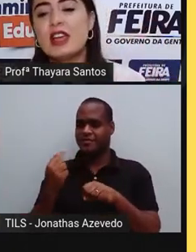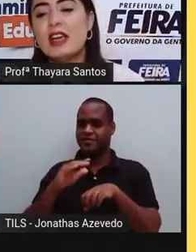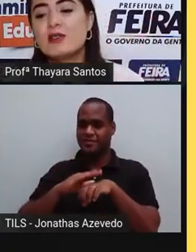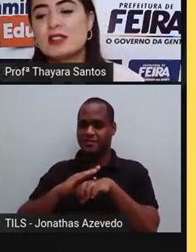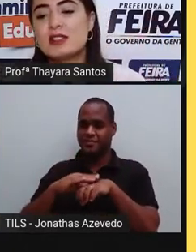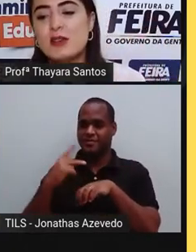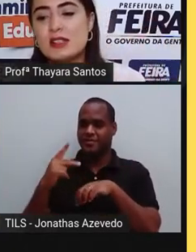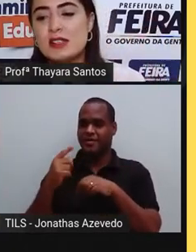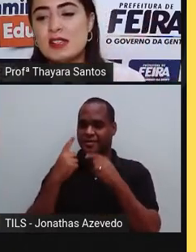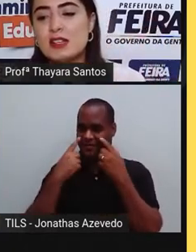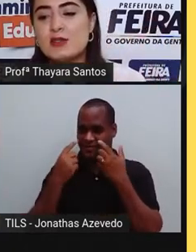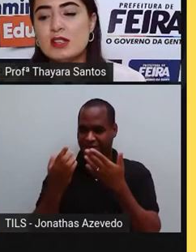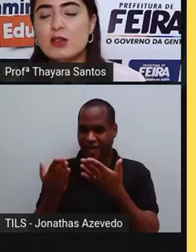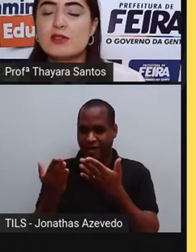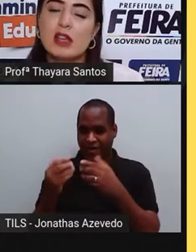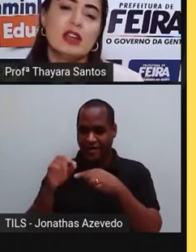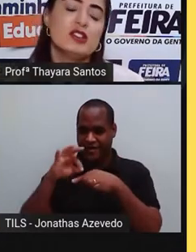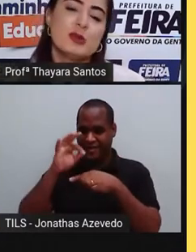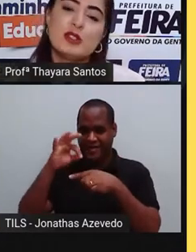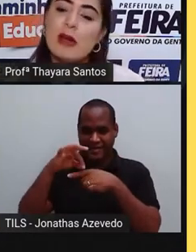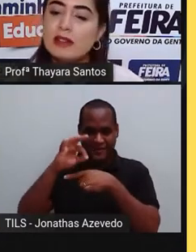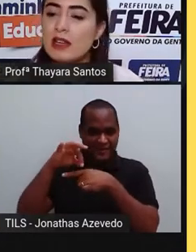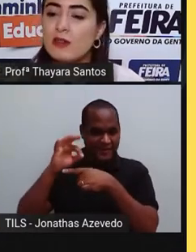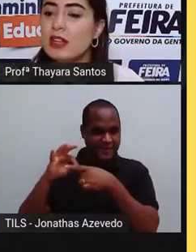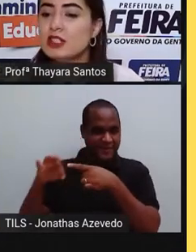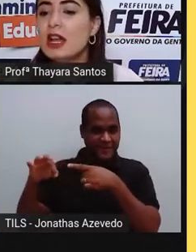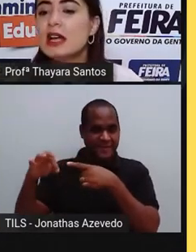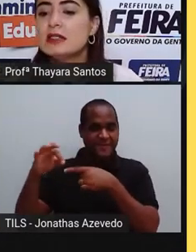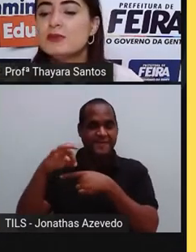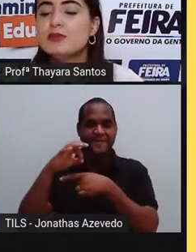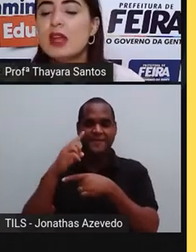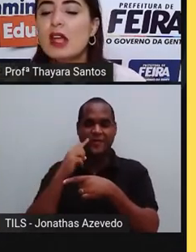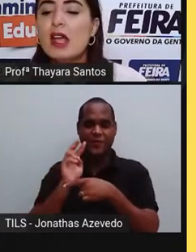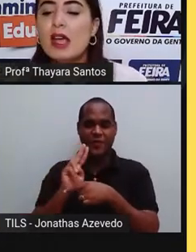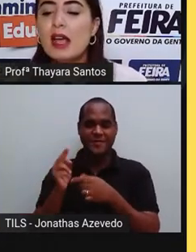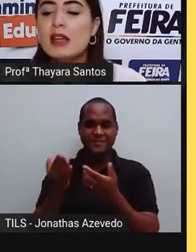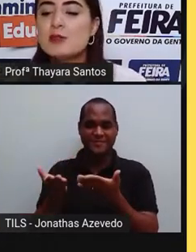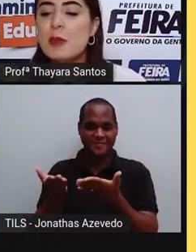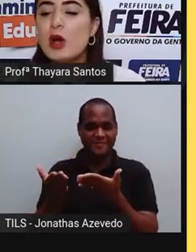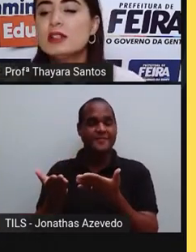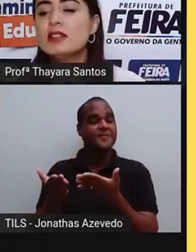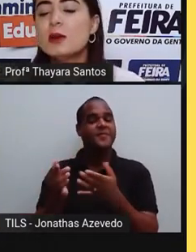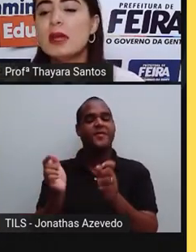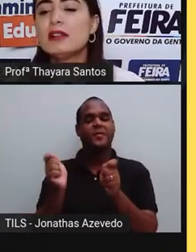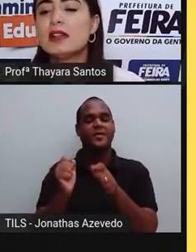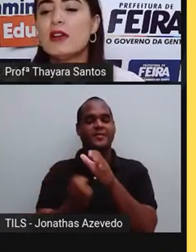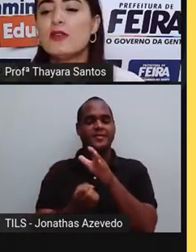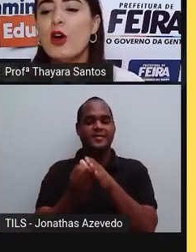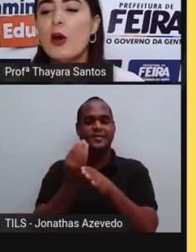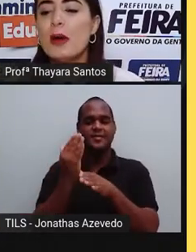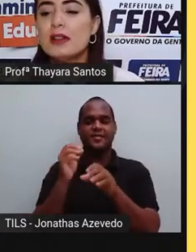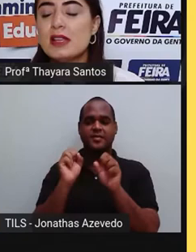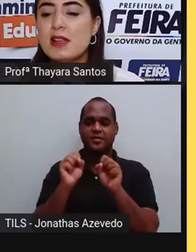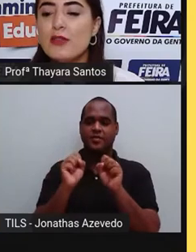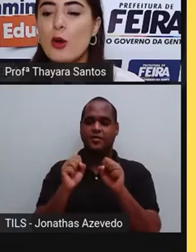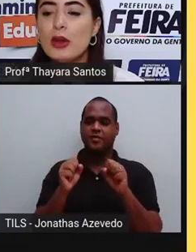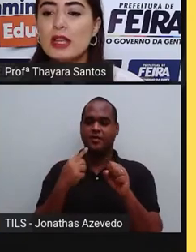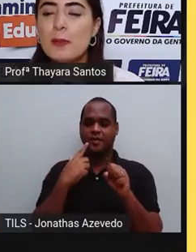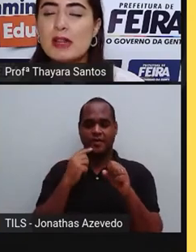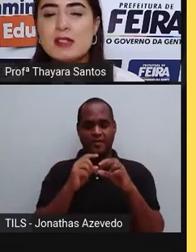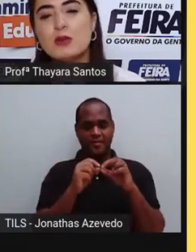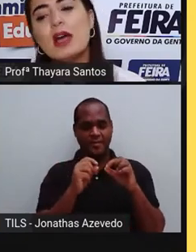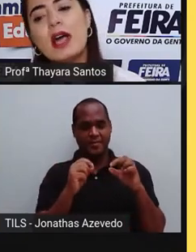flagelos, que são esses cíliozinhos, aí a gente chama de bactéria flagelada. Elas podem também estar na forma, nessa